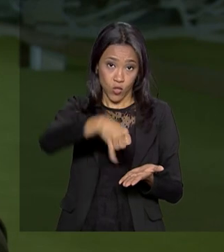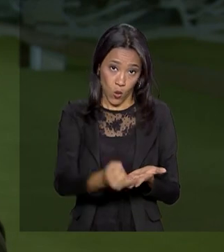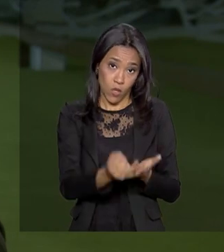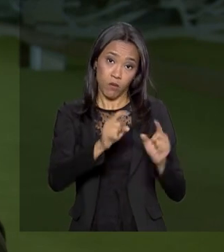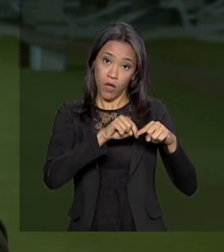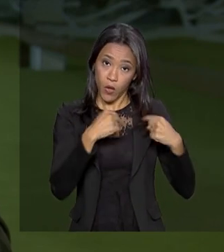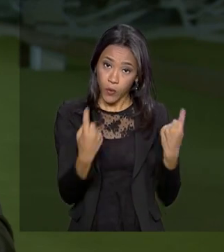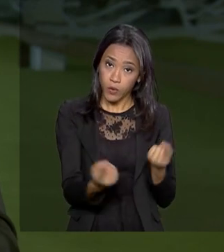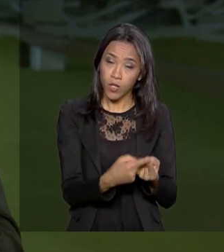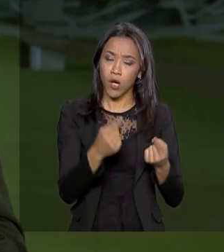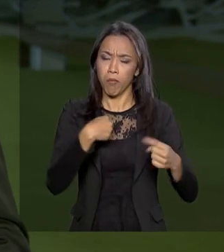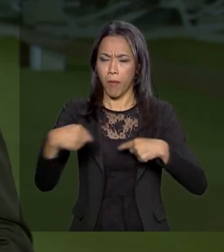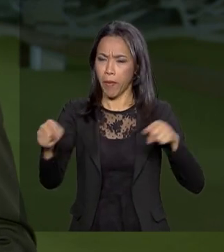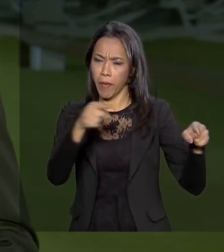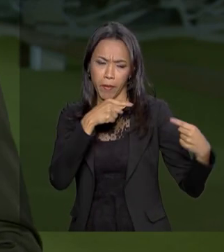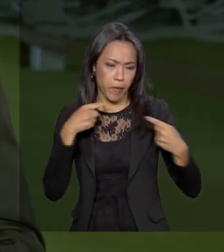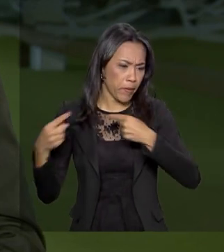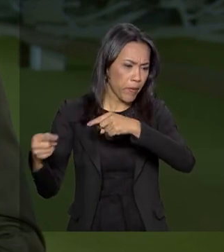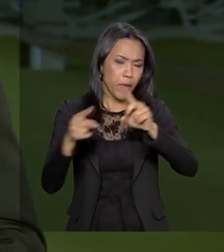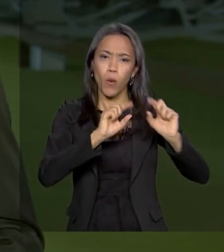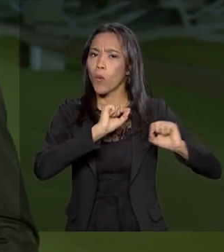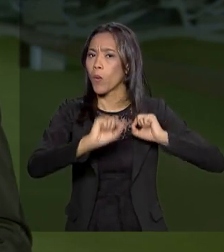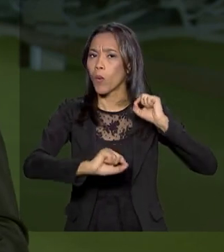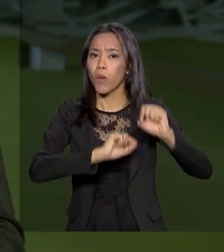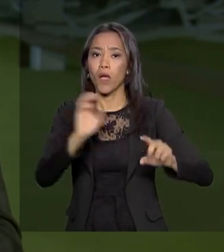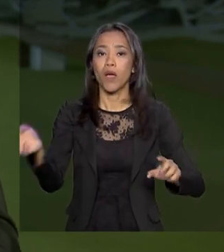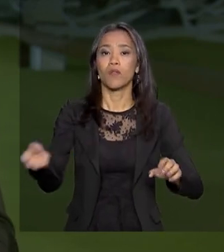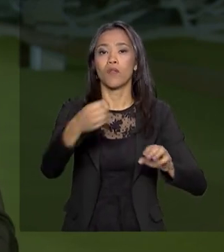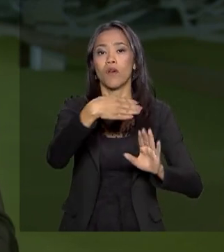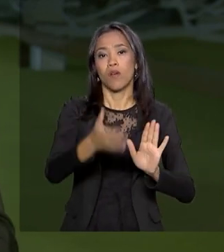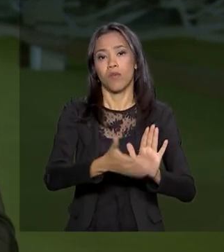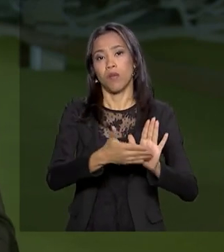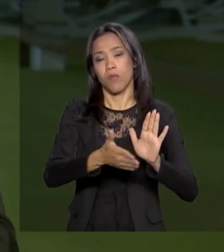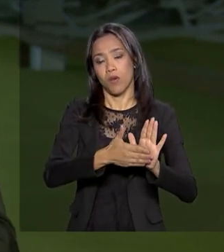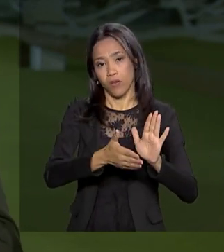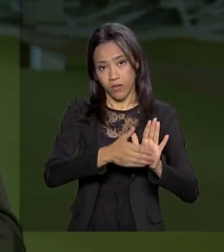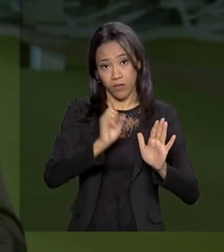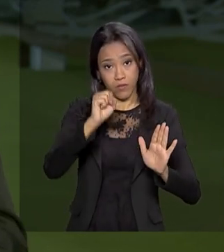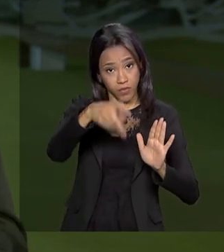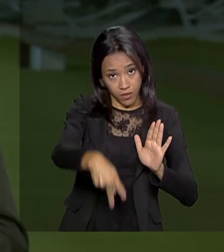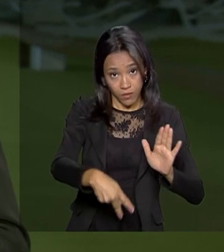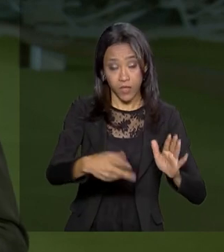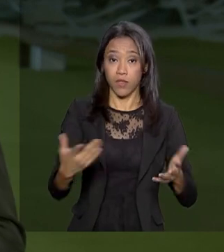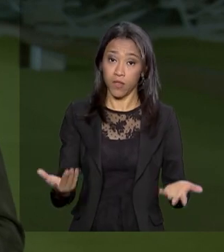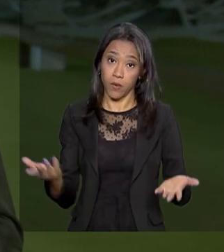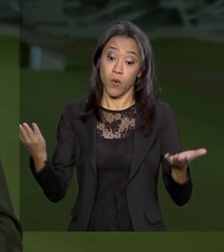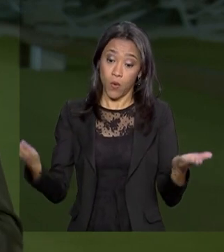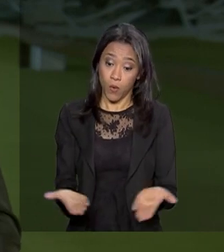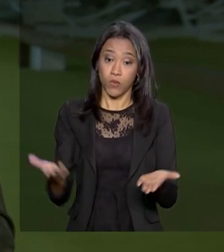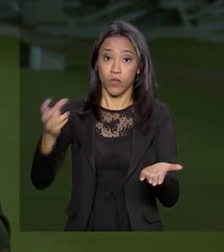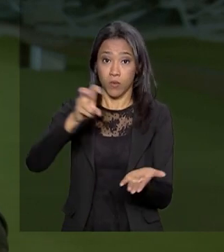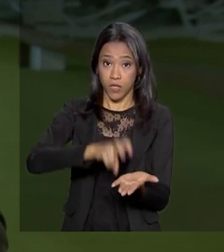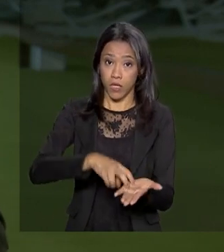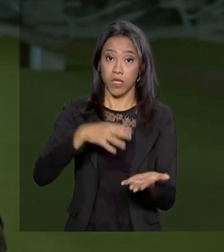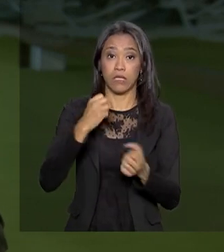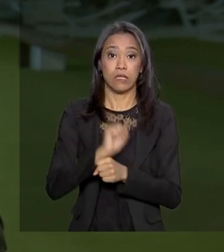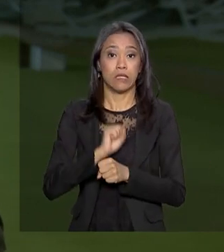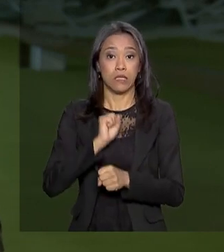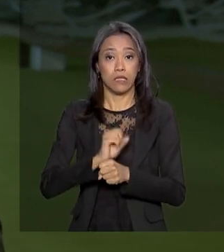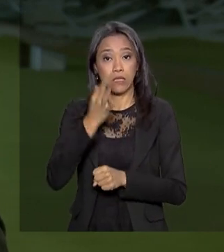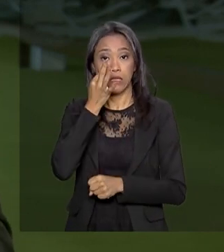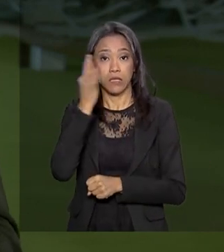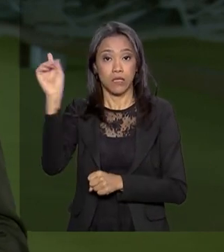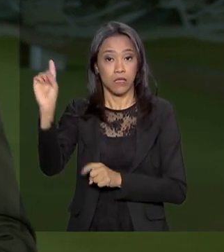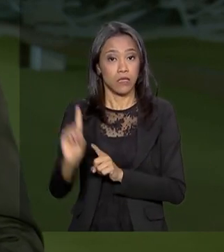audiências públicas para discutir a nova Previdência. Inclusive, esta manhã é esperada a presença do